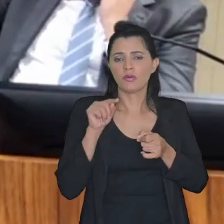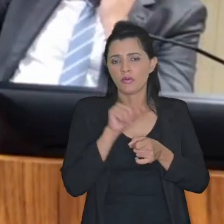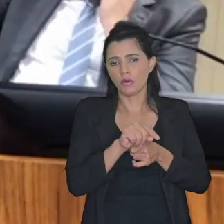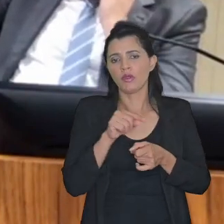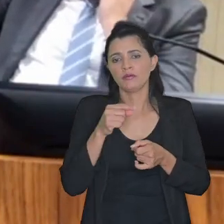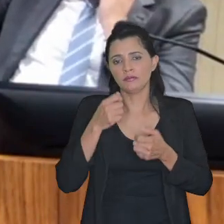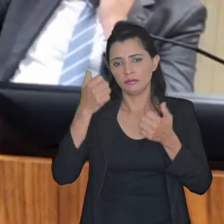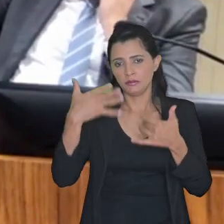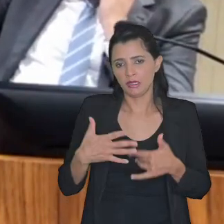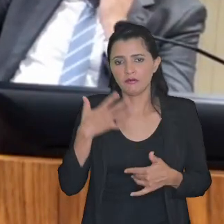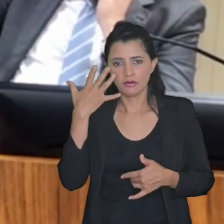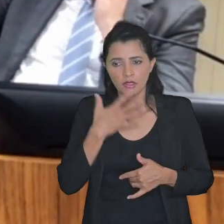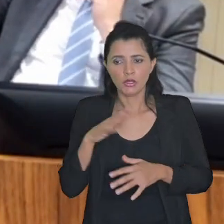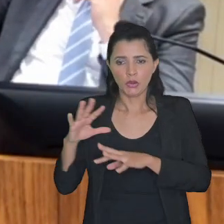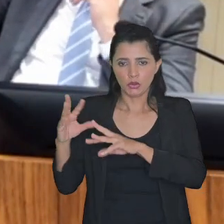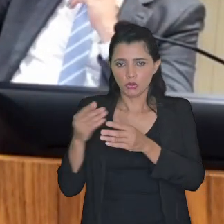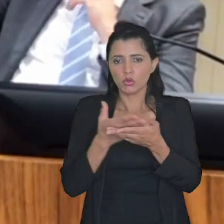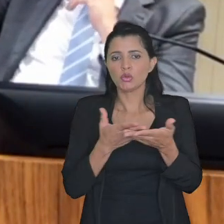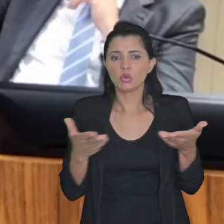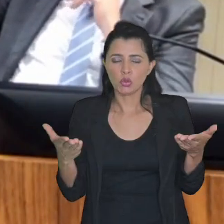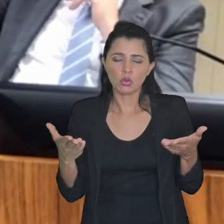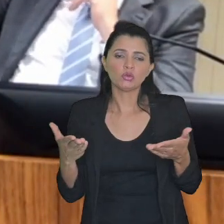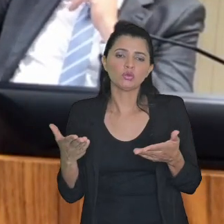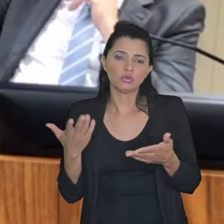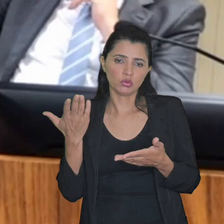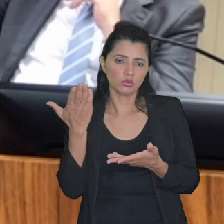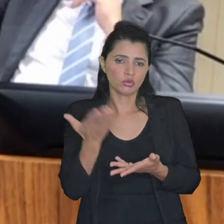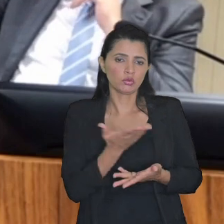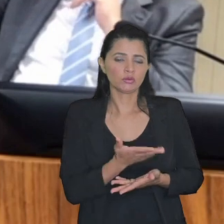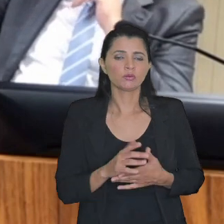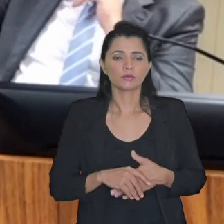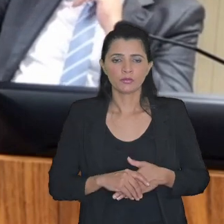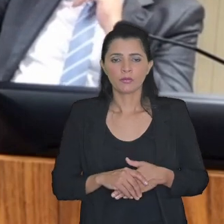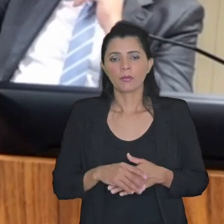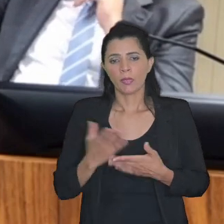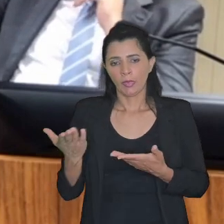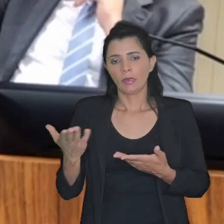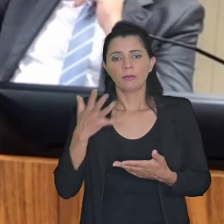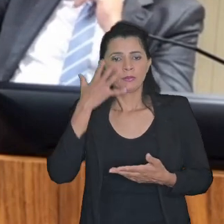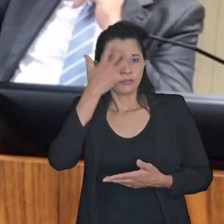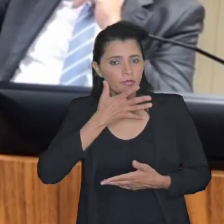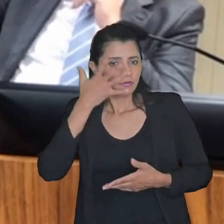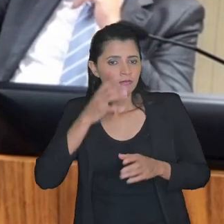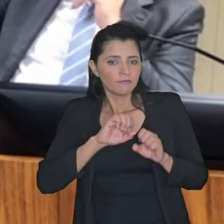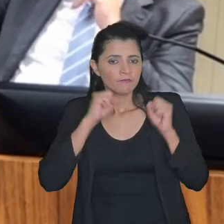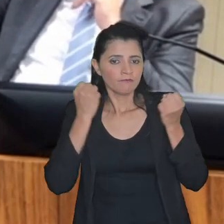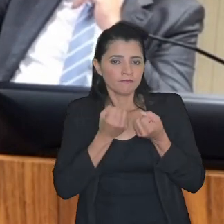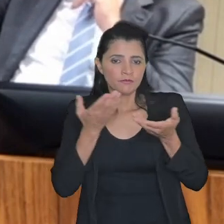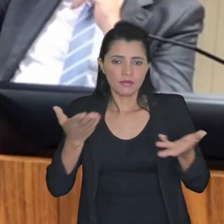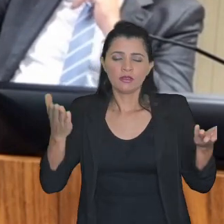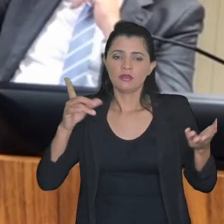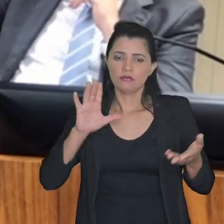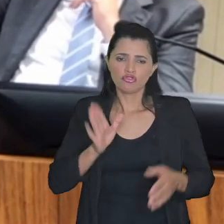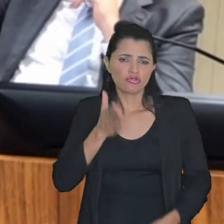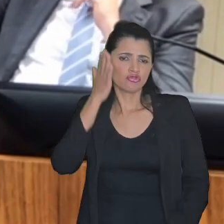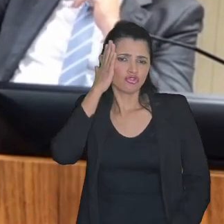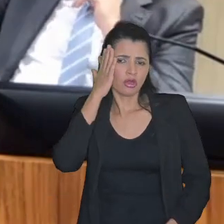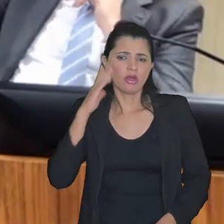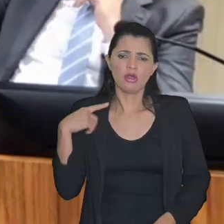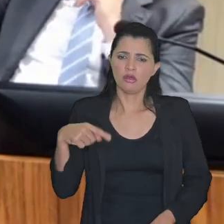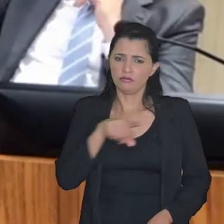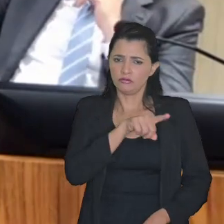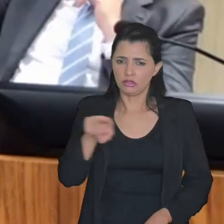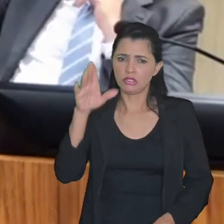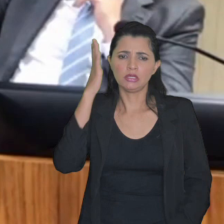mencionado por todos os ilustres palestrantes e como é sabido por